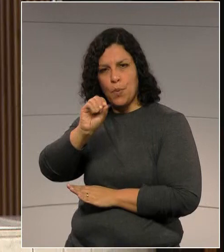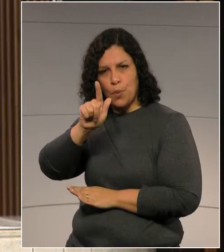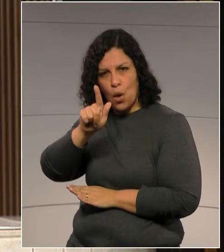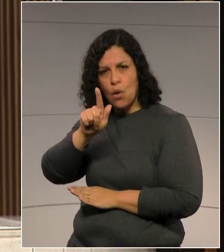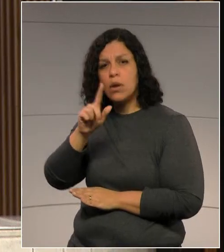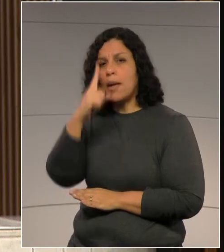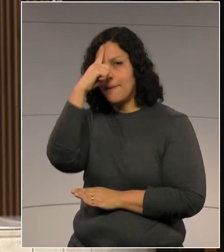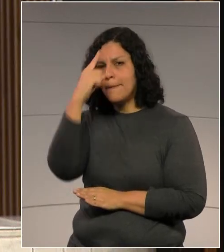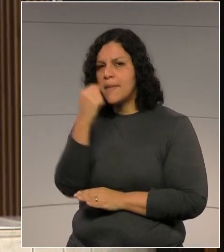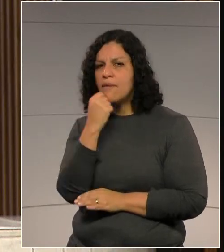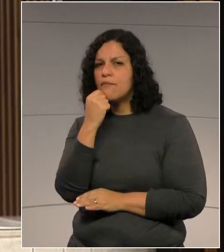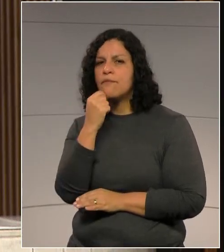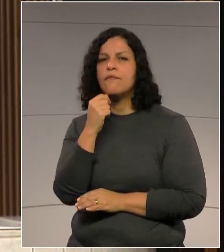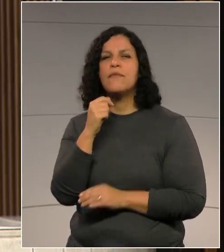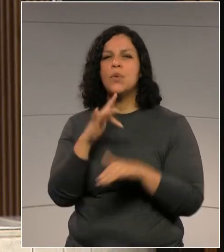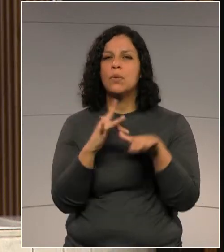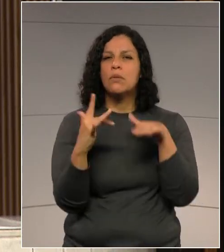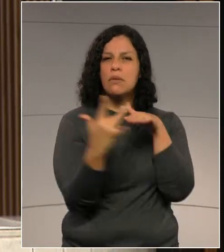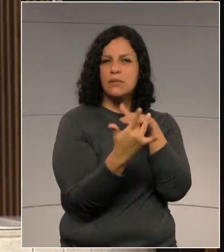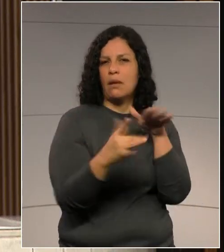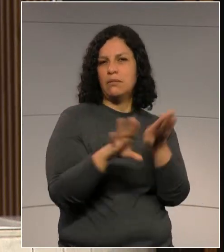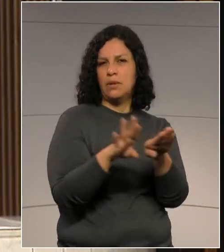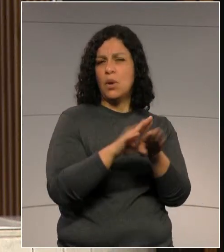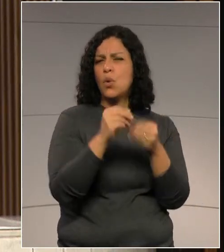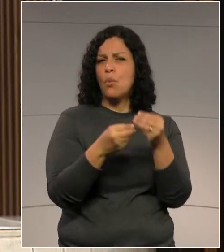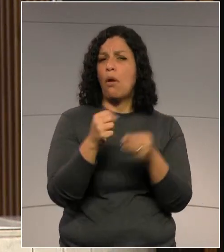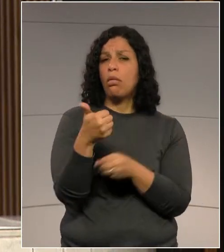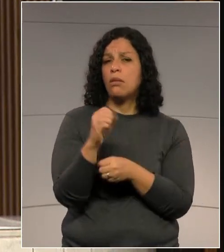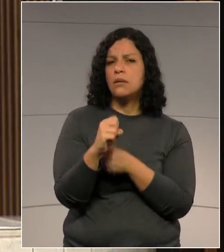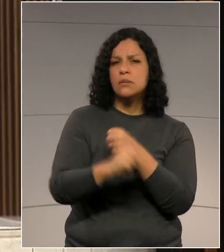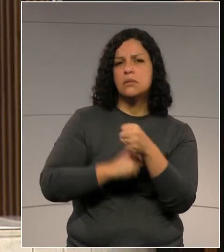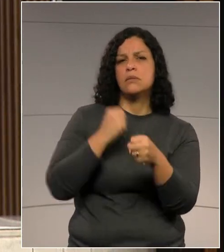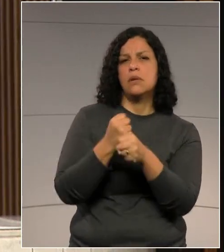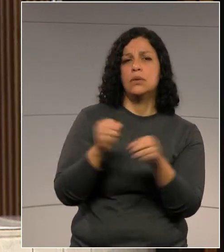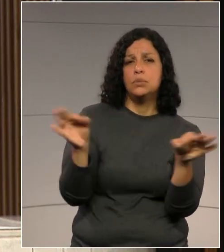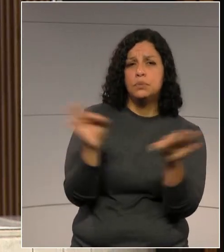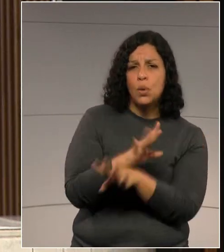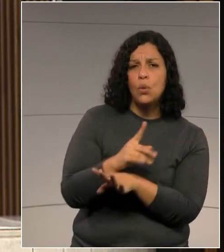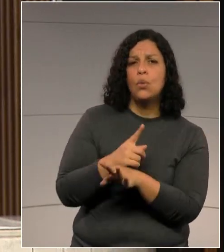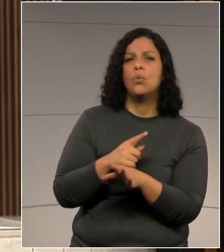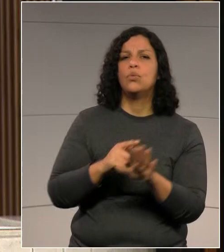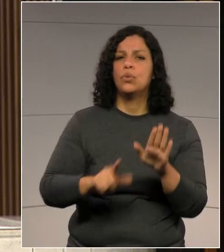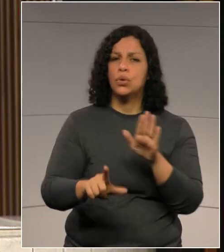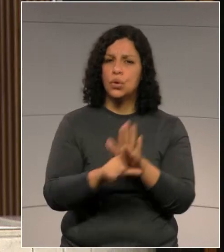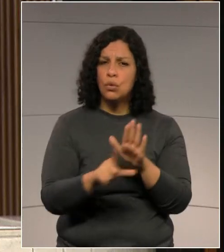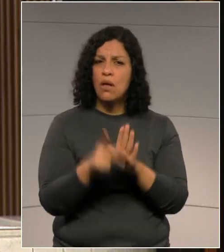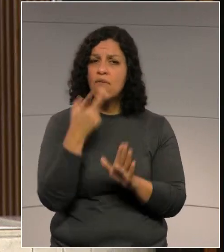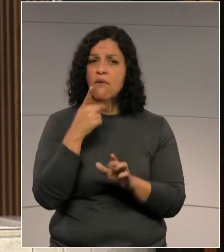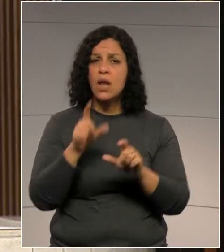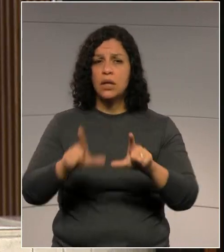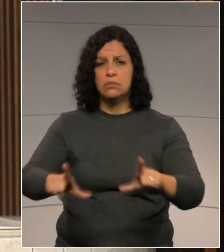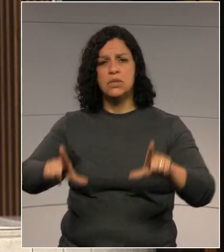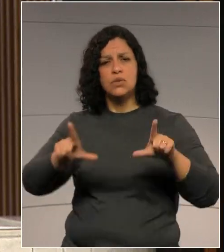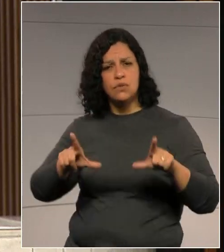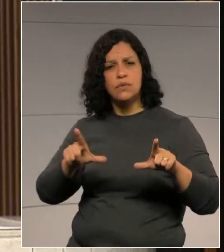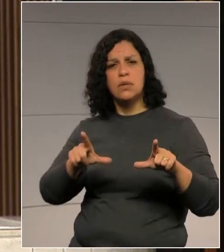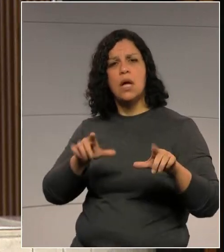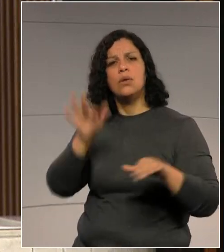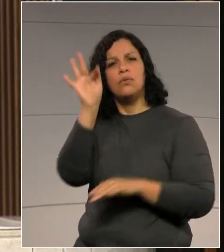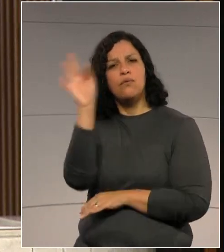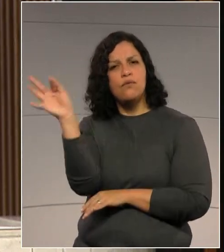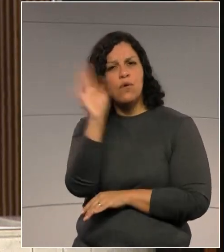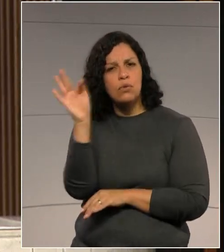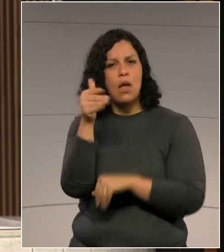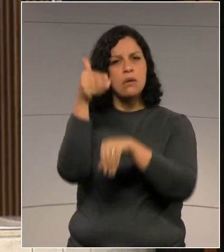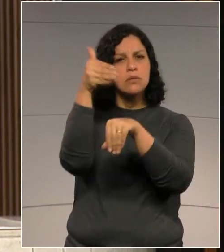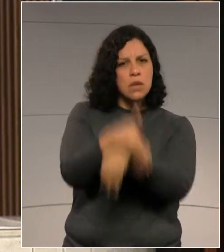sociais. É importante destacar que, dez anos após a derrubada da exigência de diploma de nível superior como critério